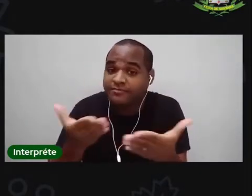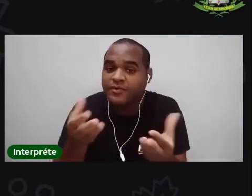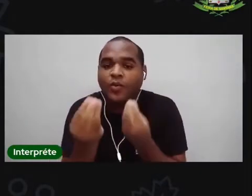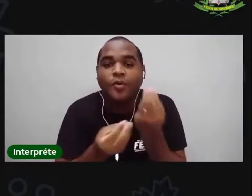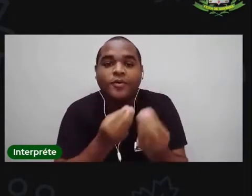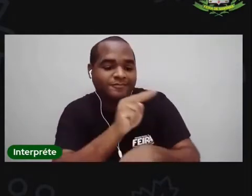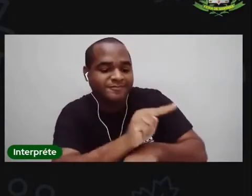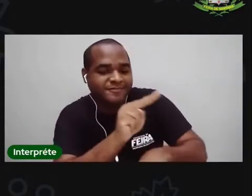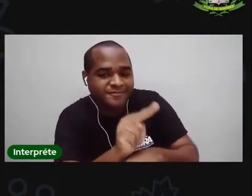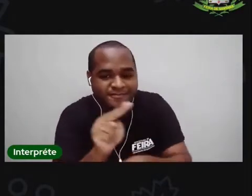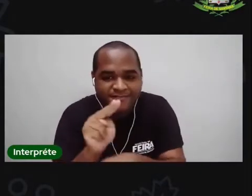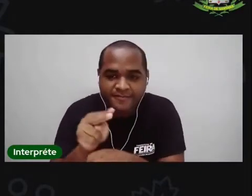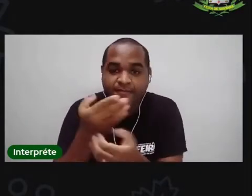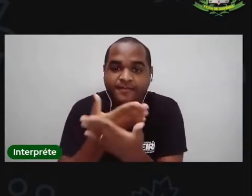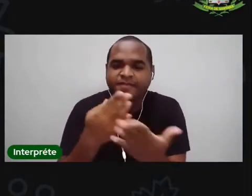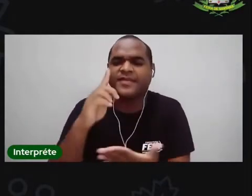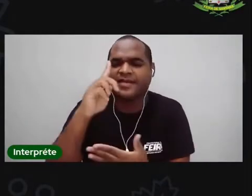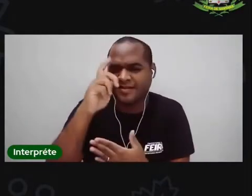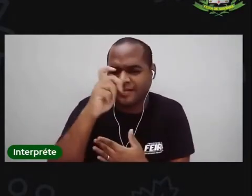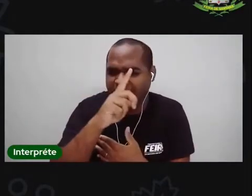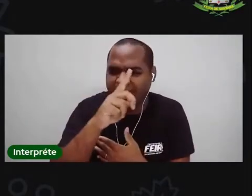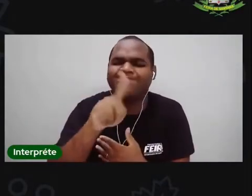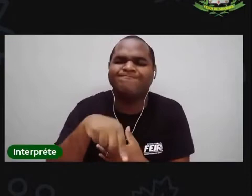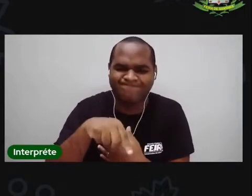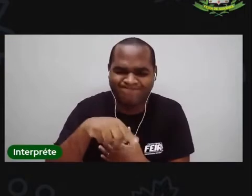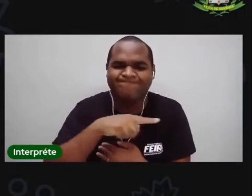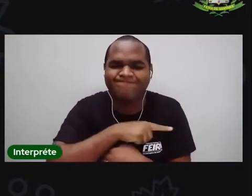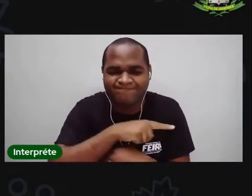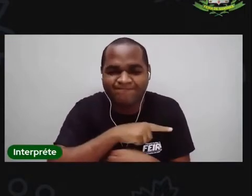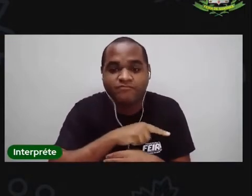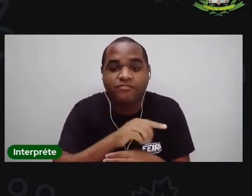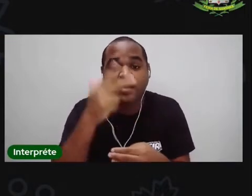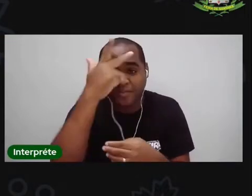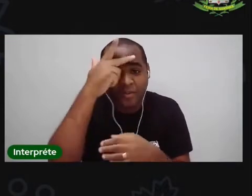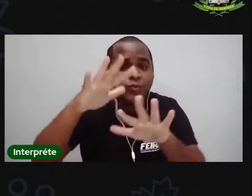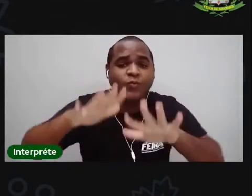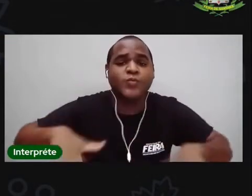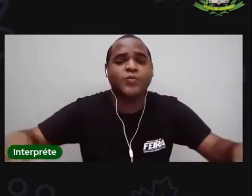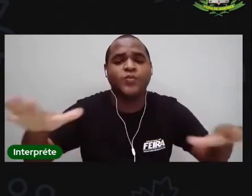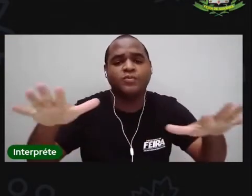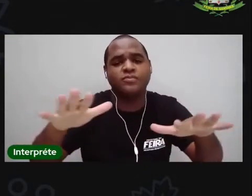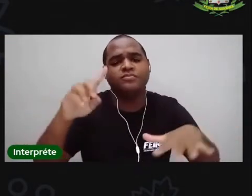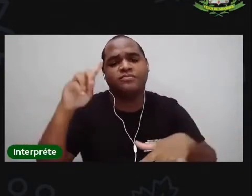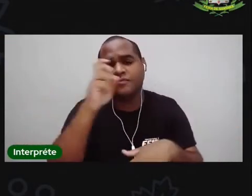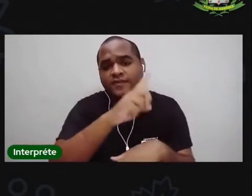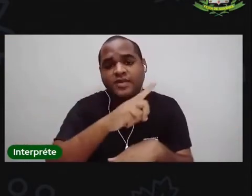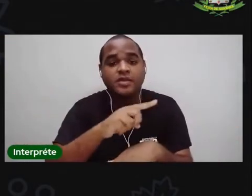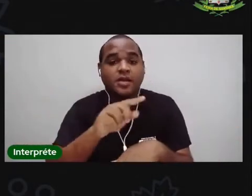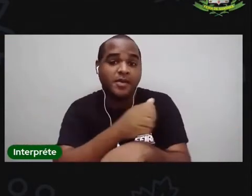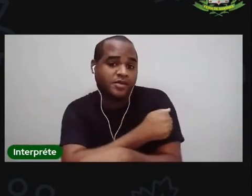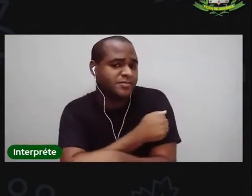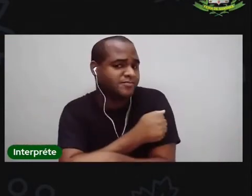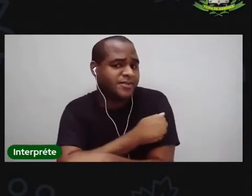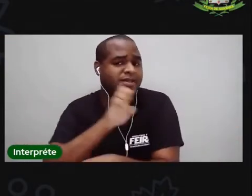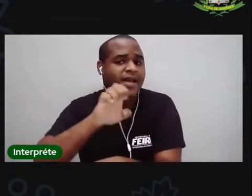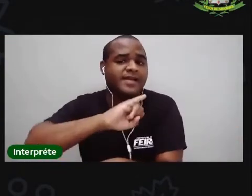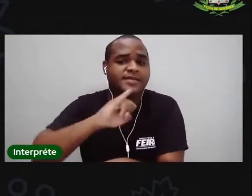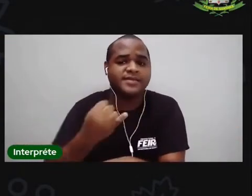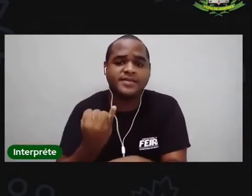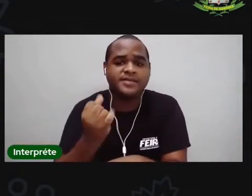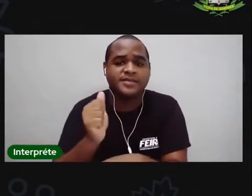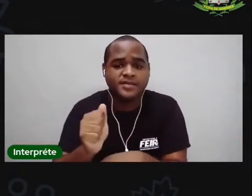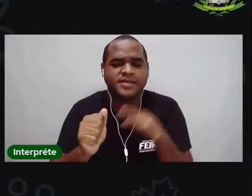esperança. Está difícil? Está. Está muito difícil para todo mundo. Para os estudantes da EJA, muito mais.